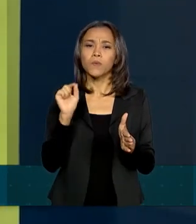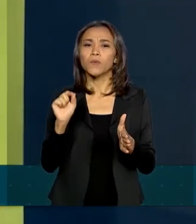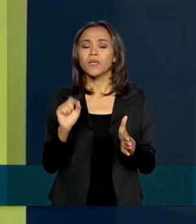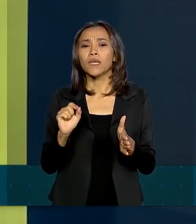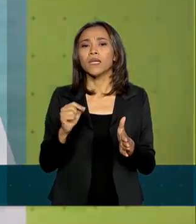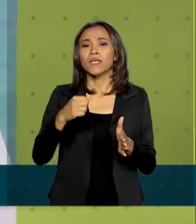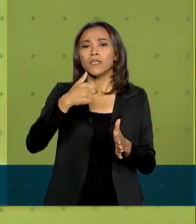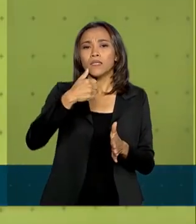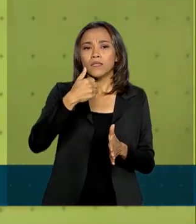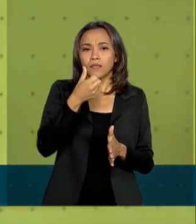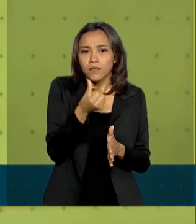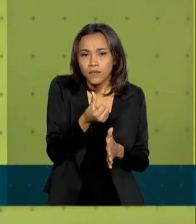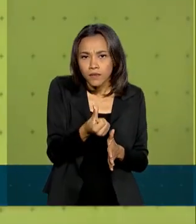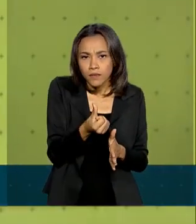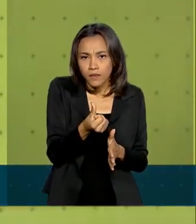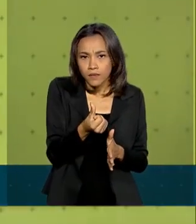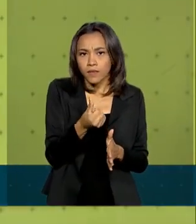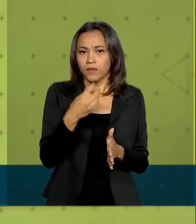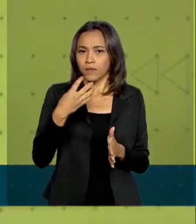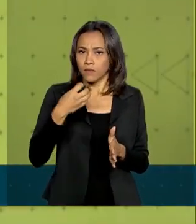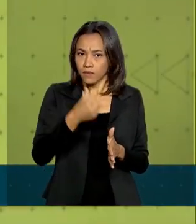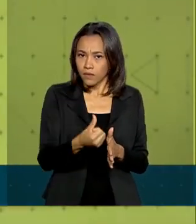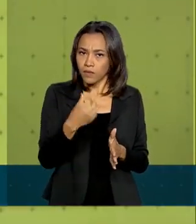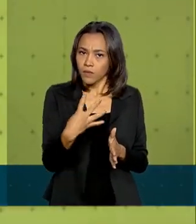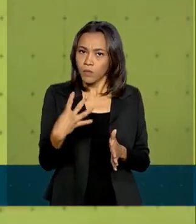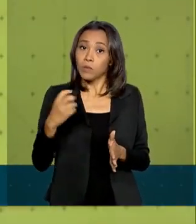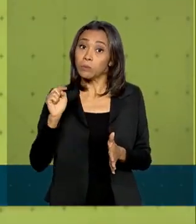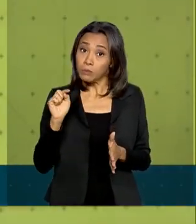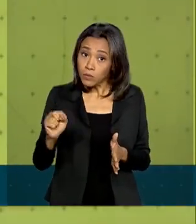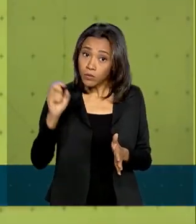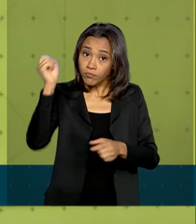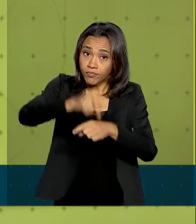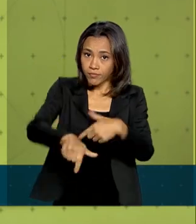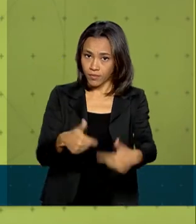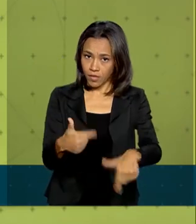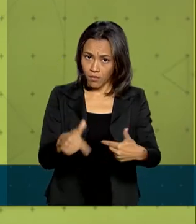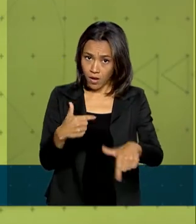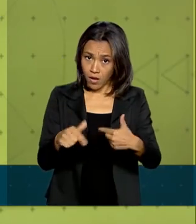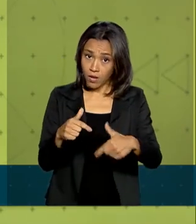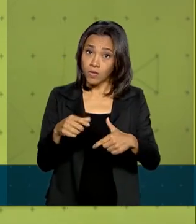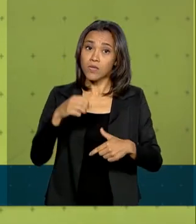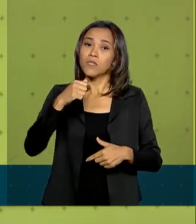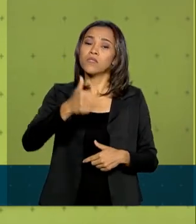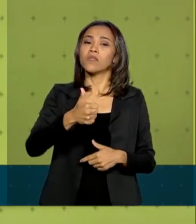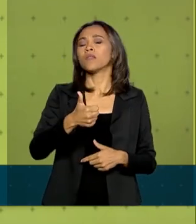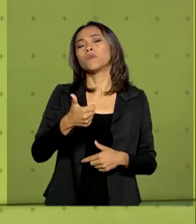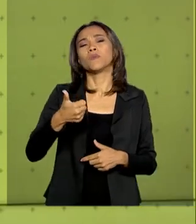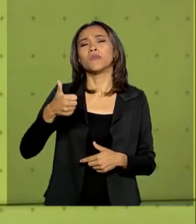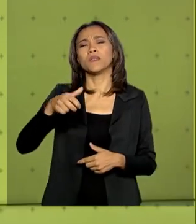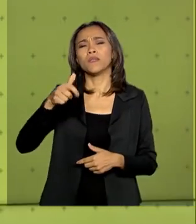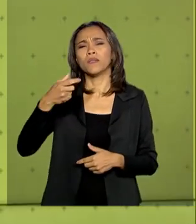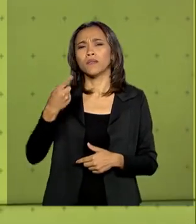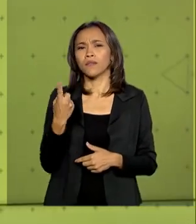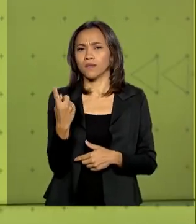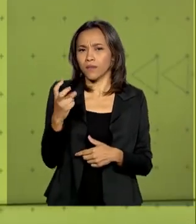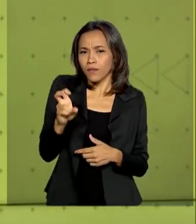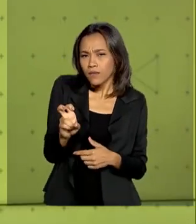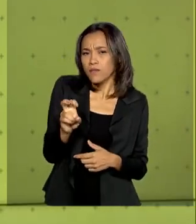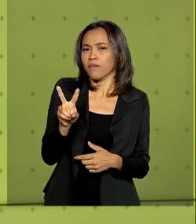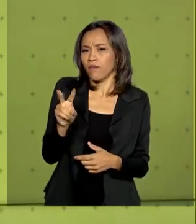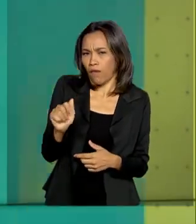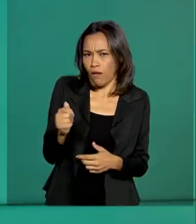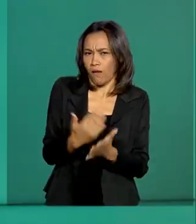novos postos de trabalho, 115 mil vagas a mais do que o registrado em 2018. Serviços,